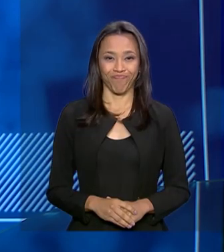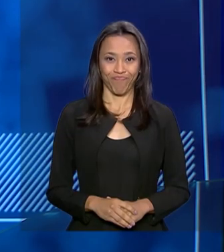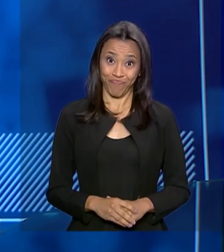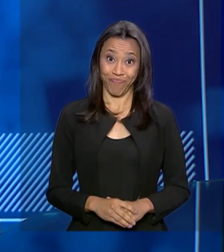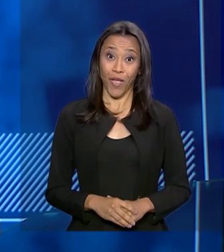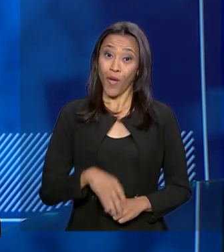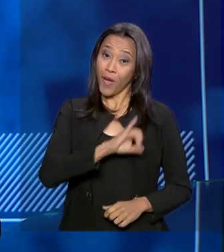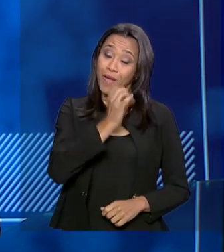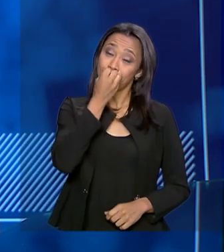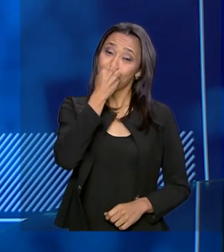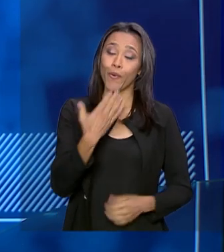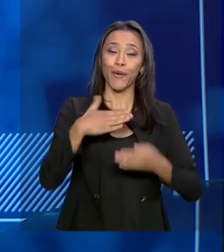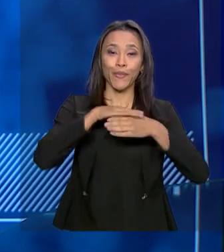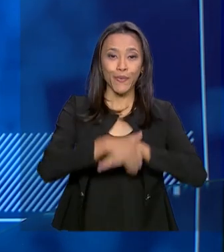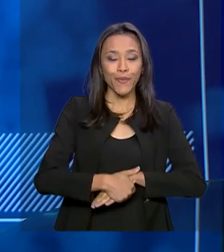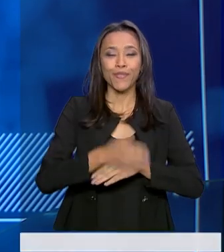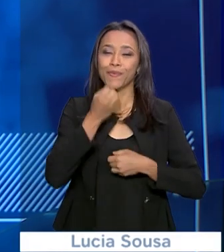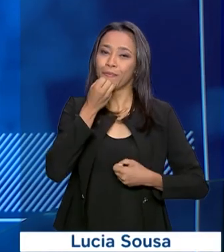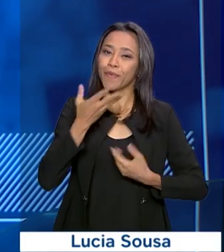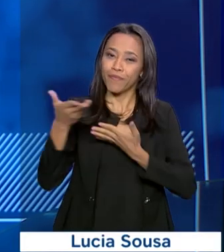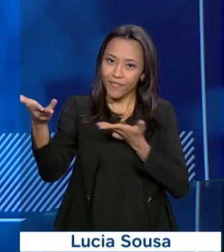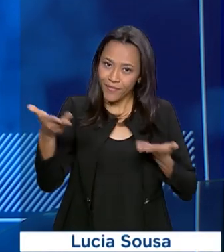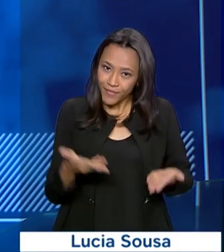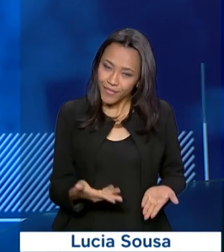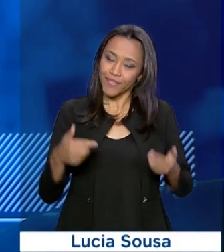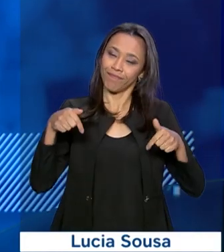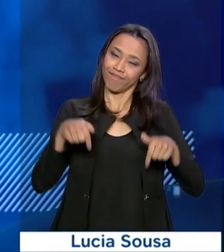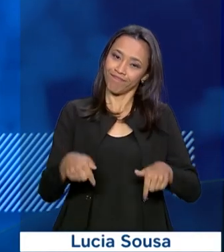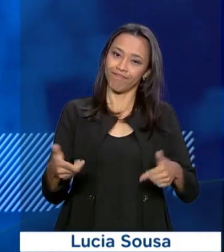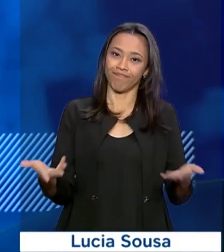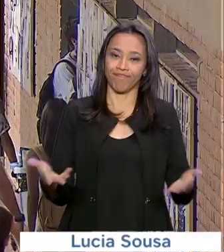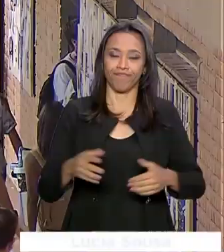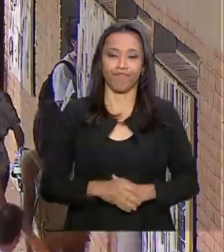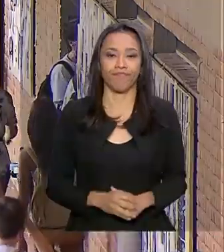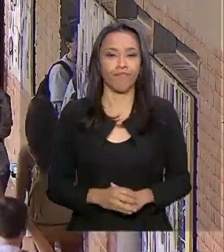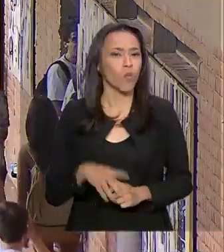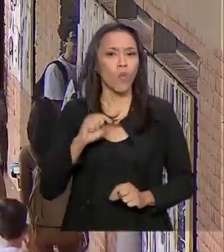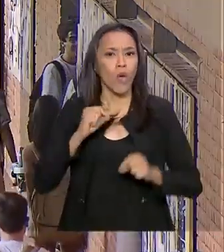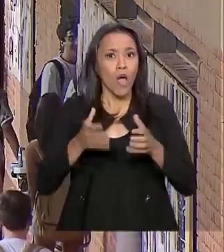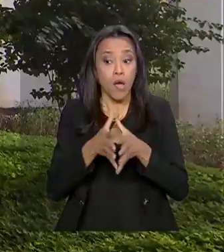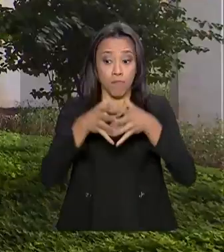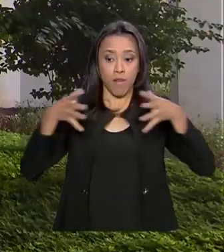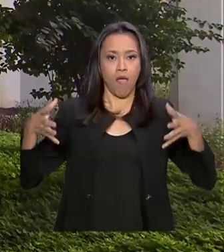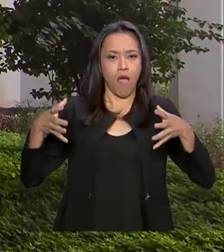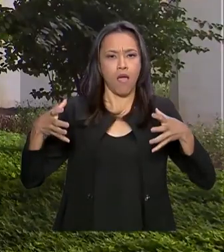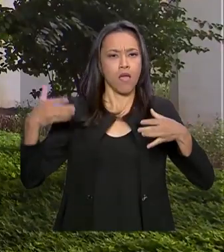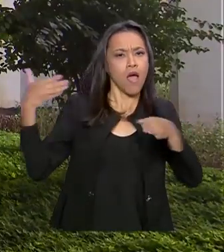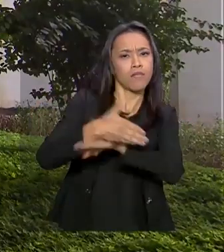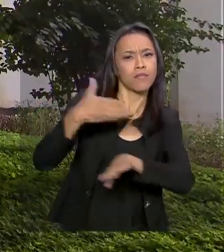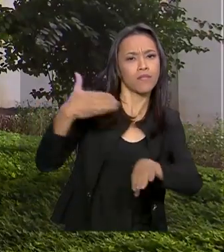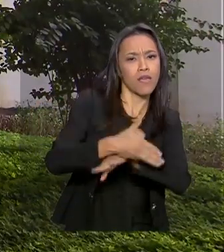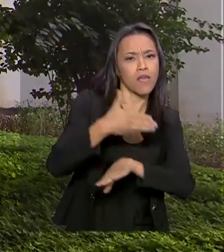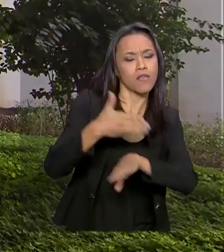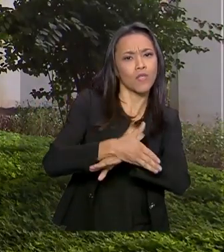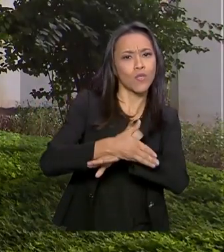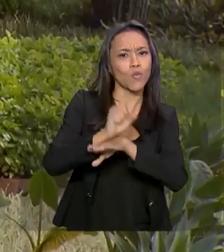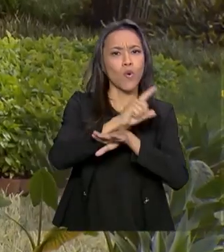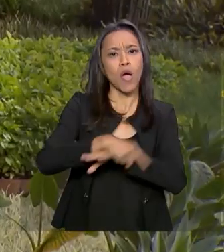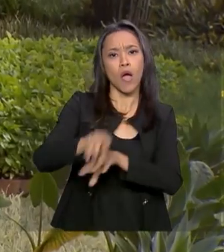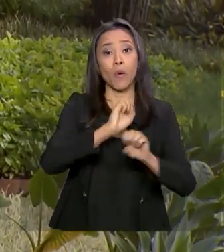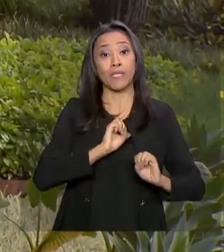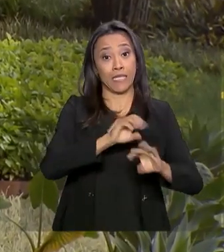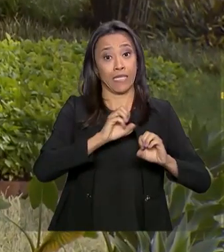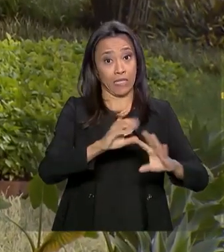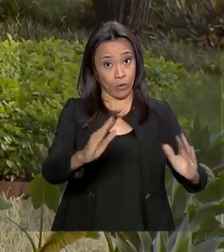Olá, boa noite e seja bem-vindo ao Brasil em Pauta. Ampliar e democratizar o acesso à educação superior de